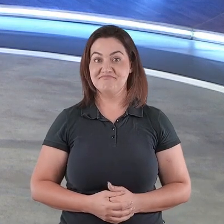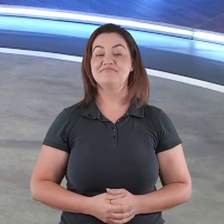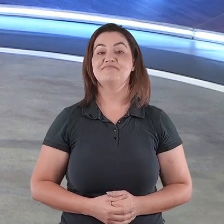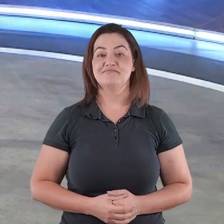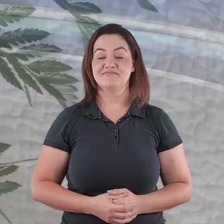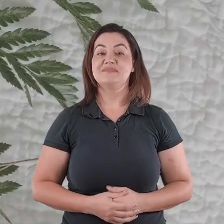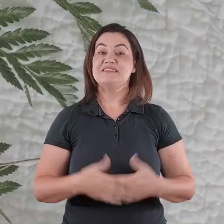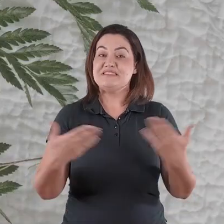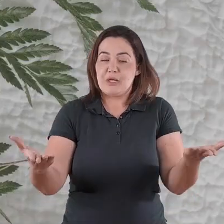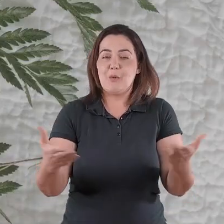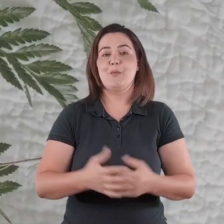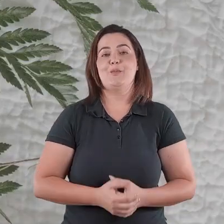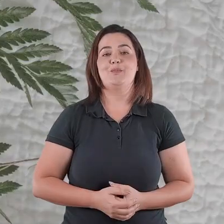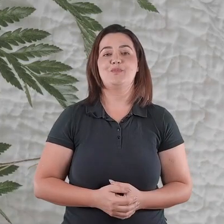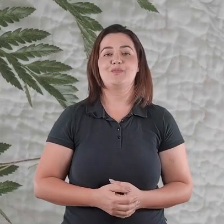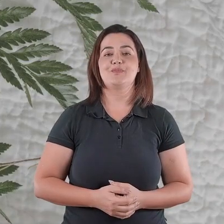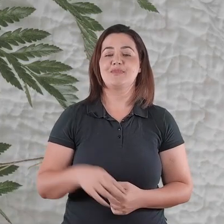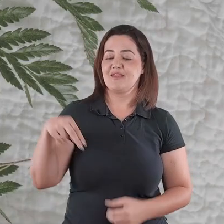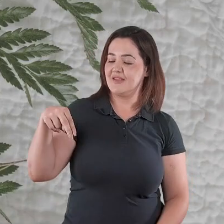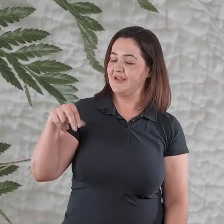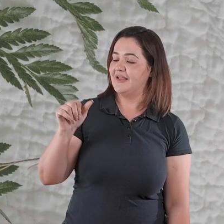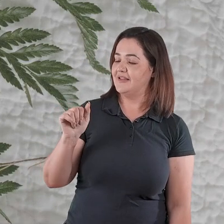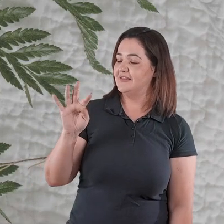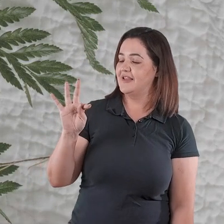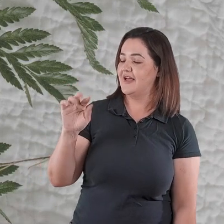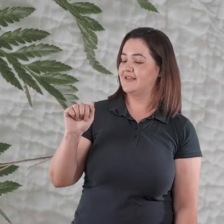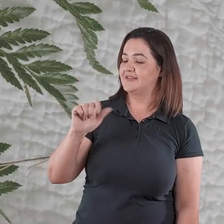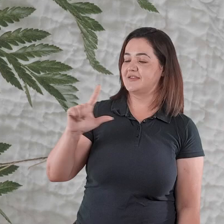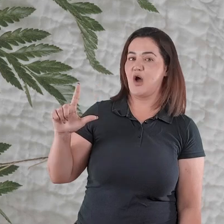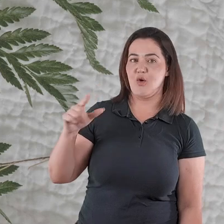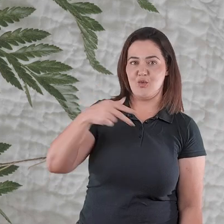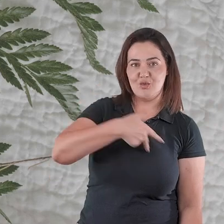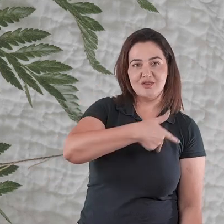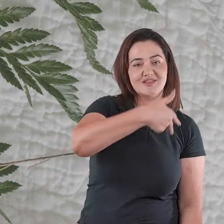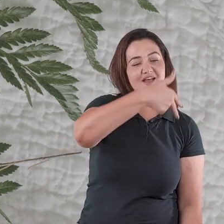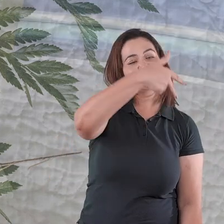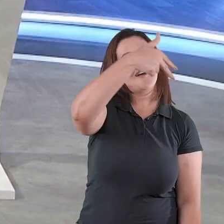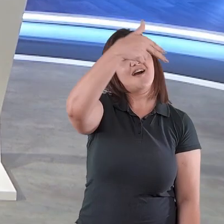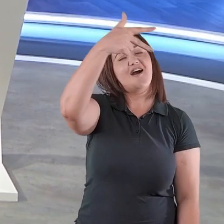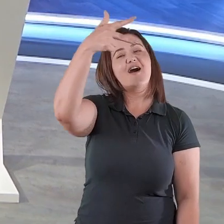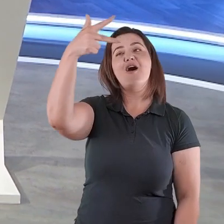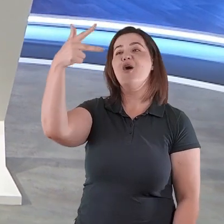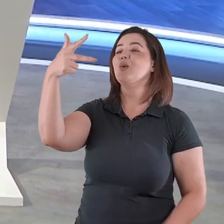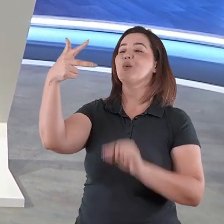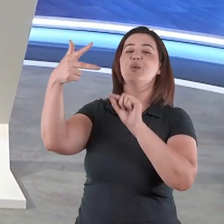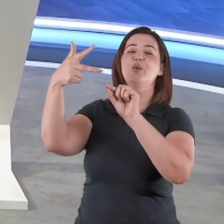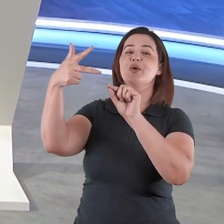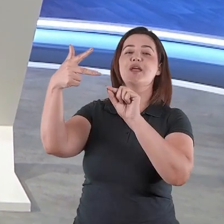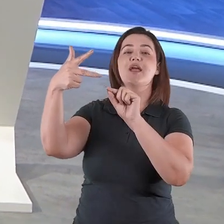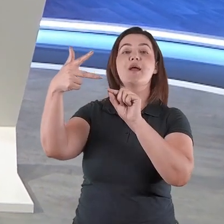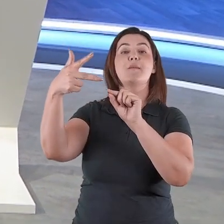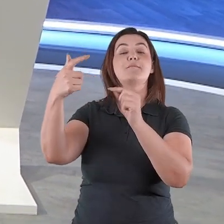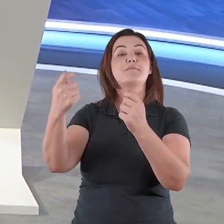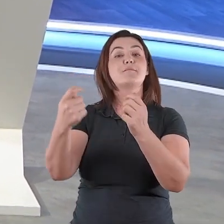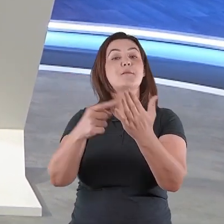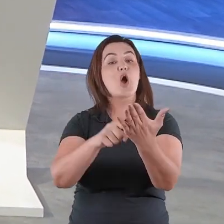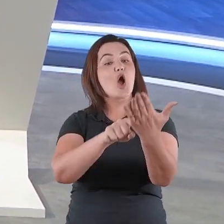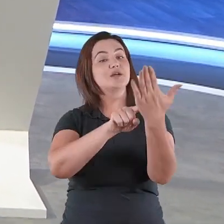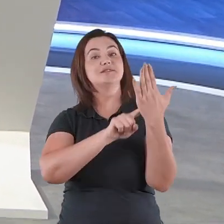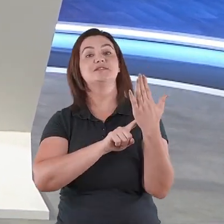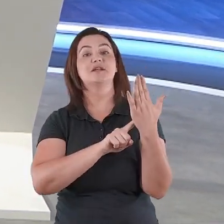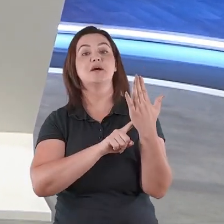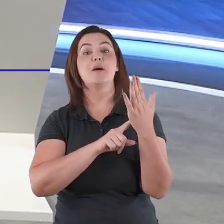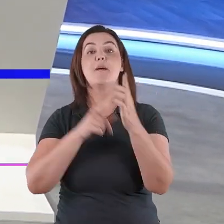o Natal ele ressalta o cumprimento literal das profecias, a Bíblia nos apresenta diferentes